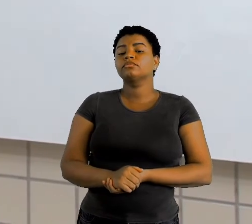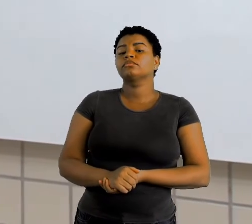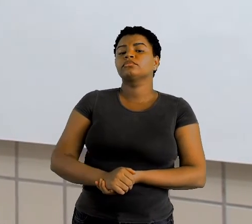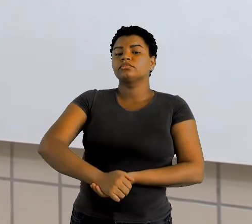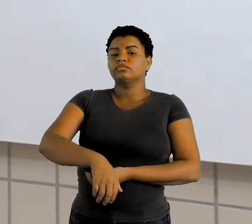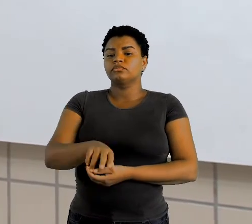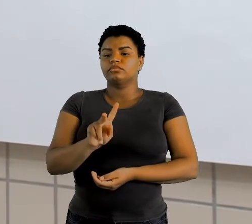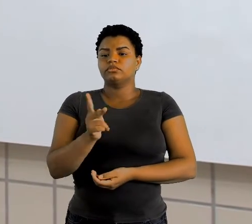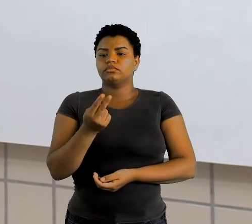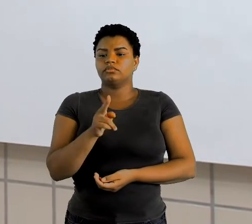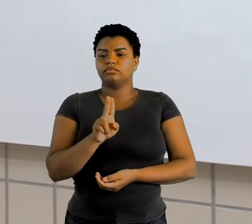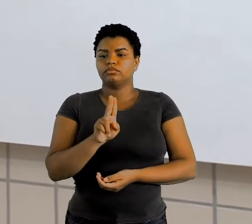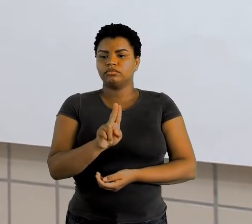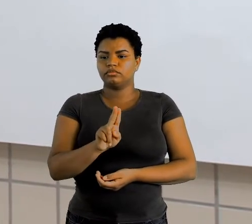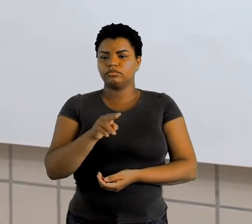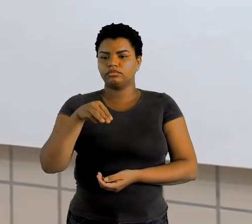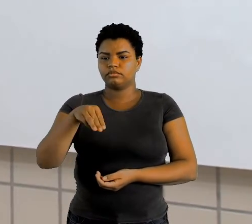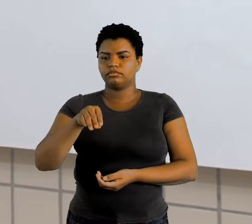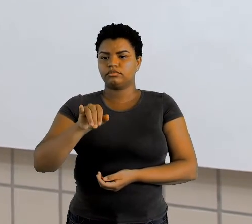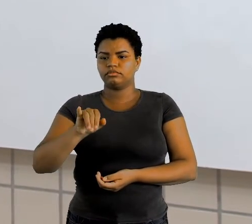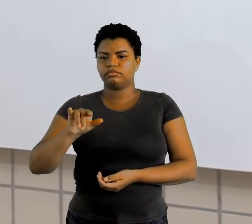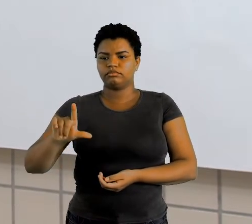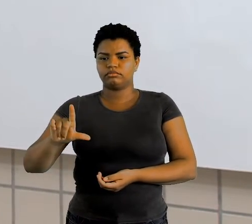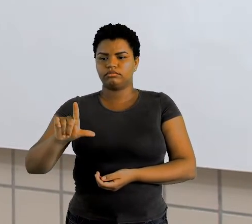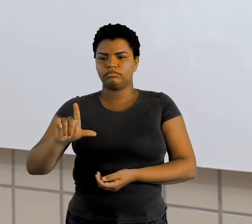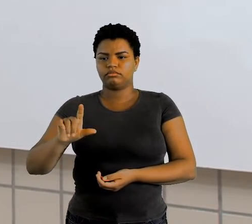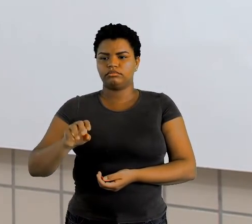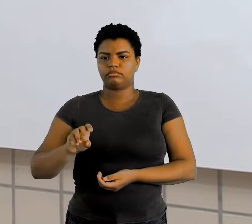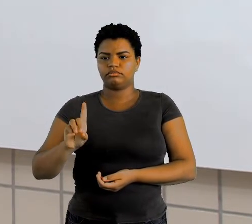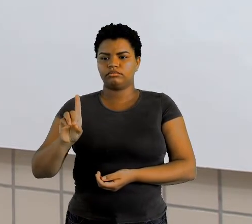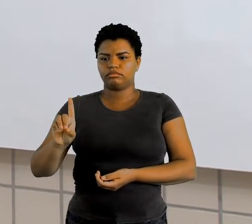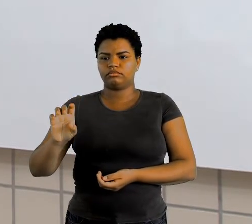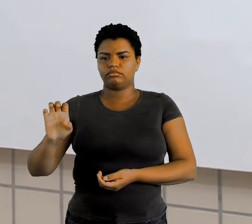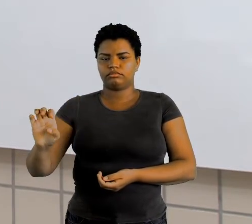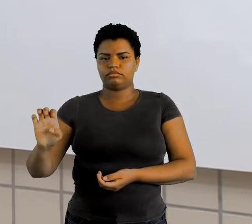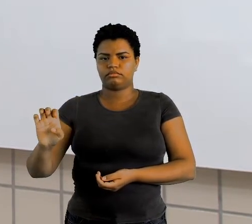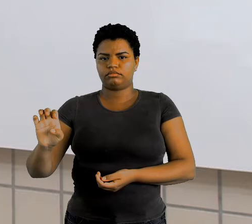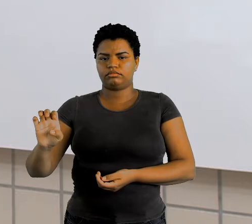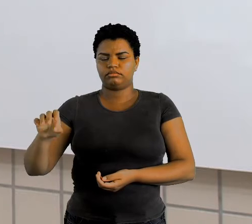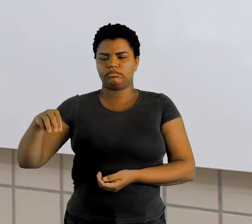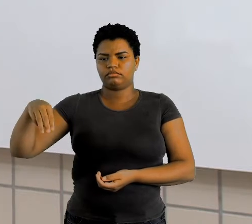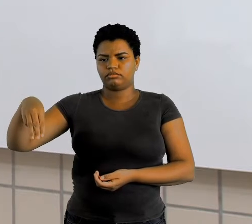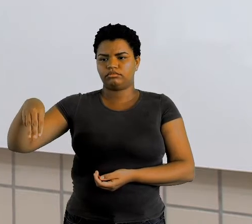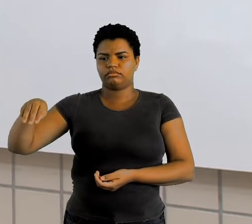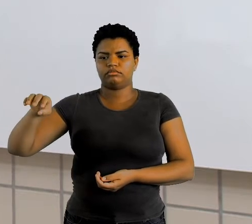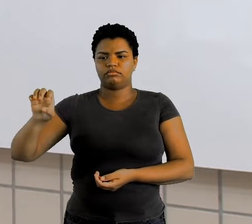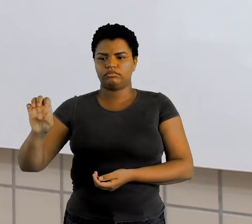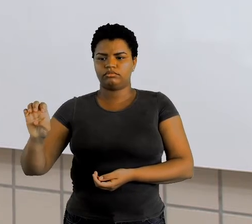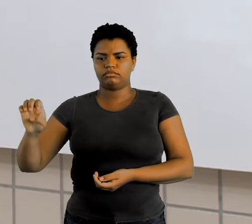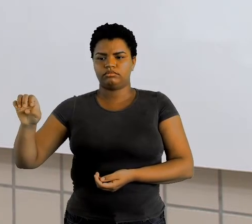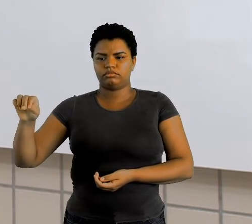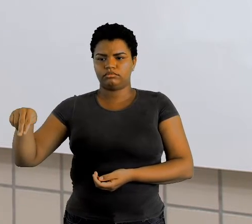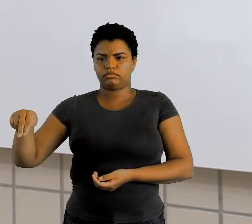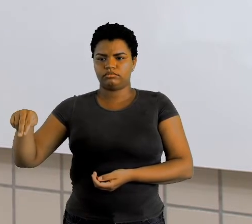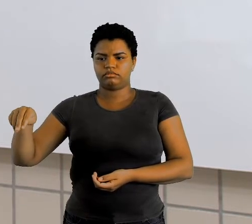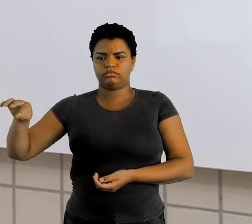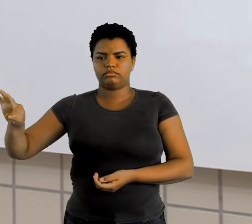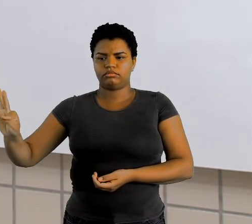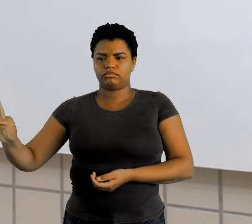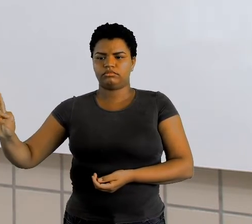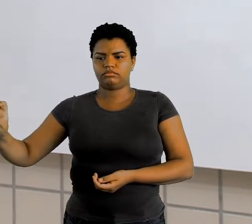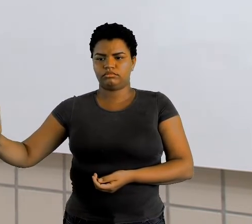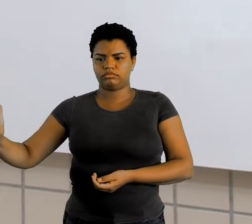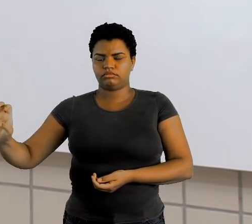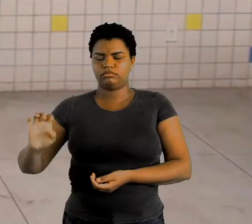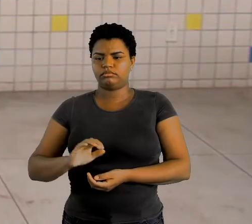-m-i-u-d-e-me-t